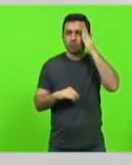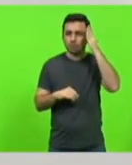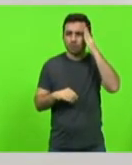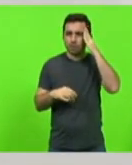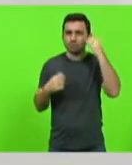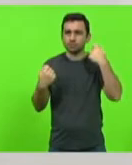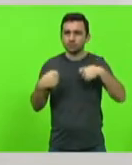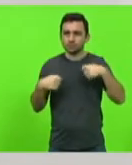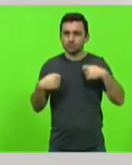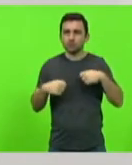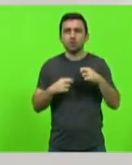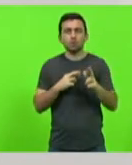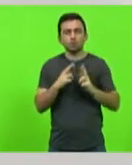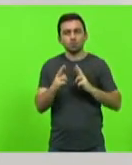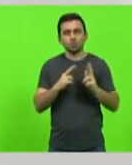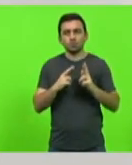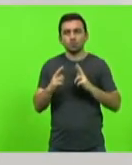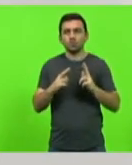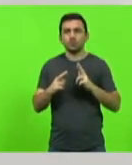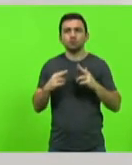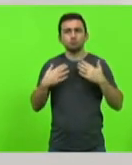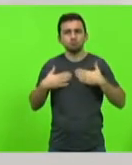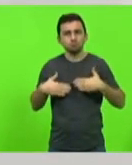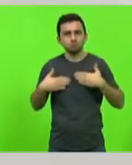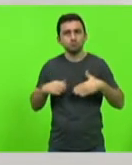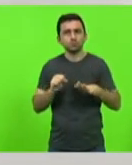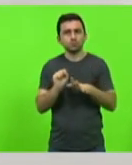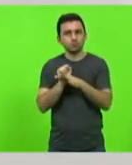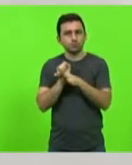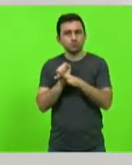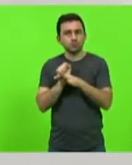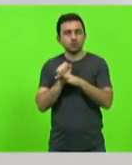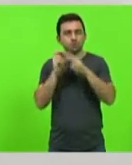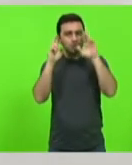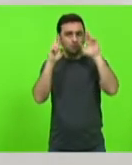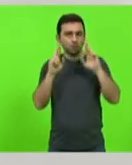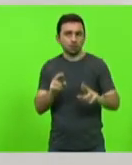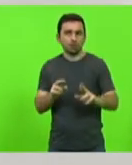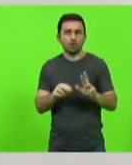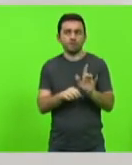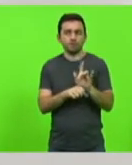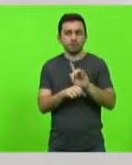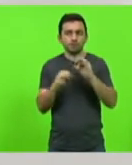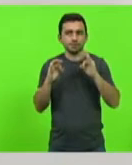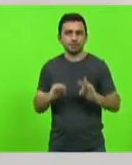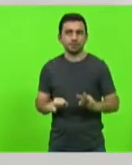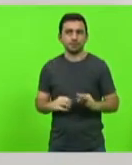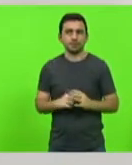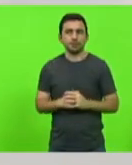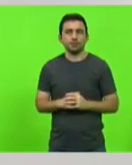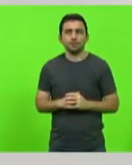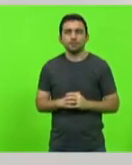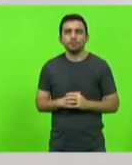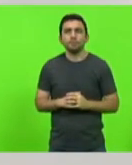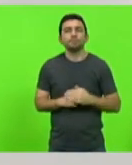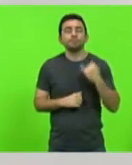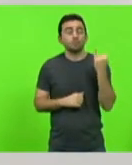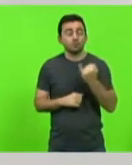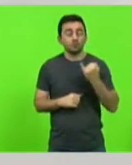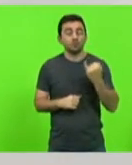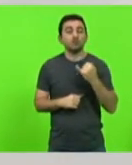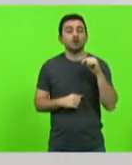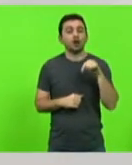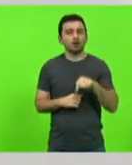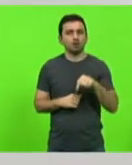passar nas rodovias com segurança? respeitando a velocidade? É importante nessa Casa